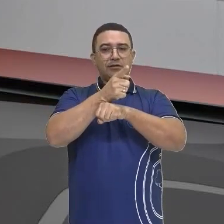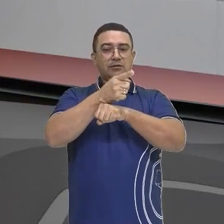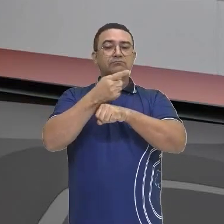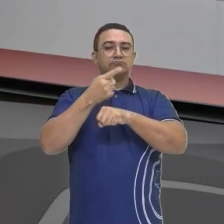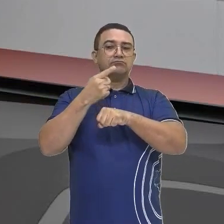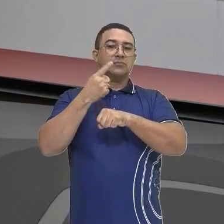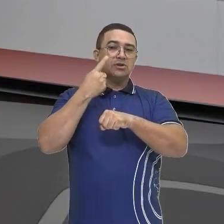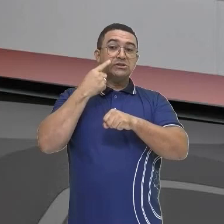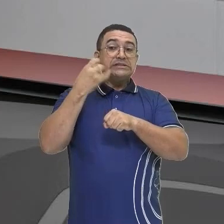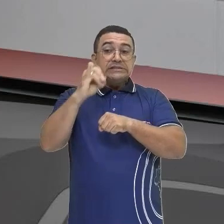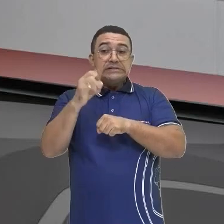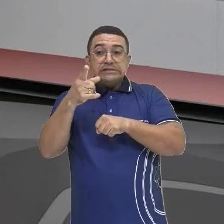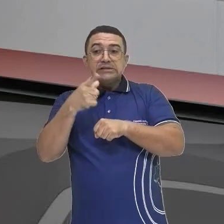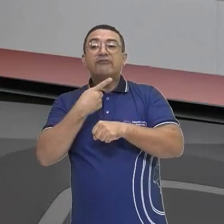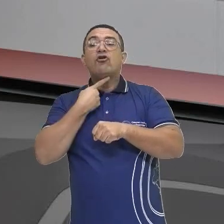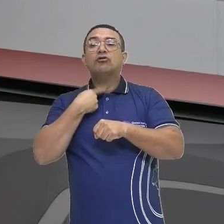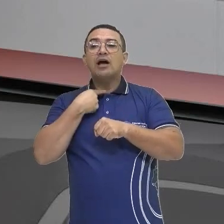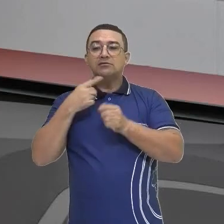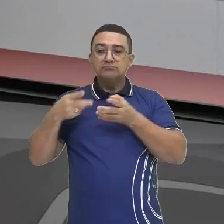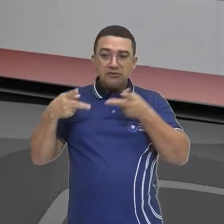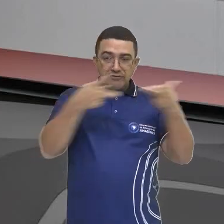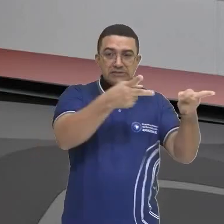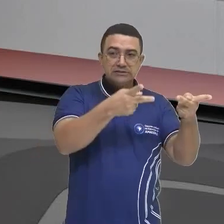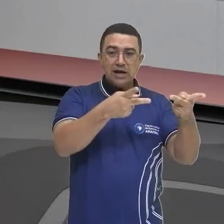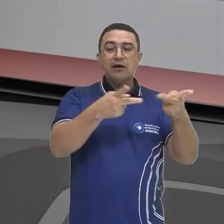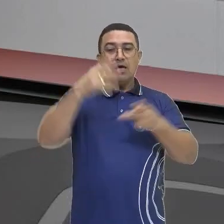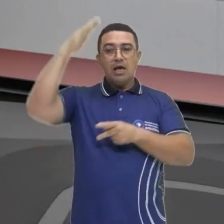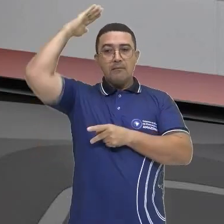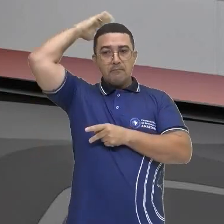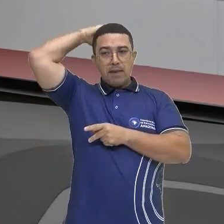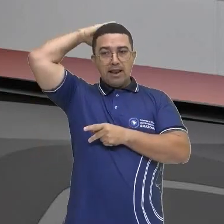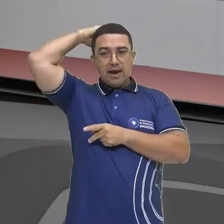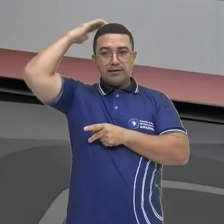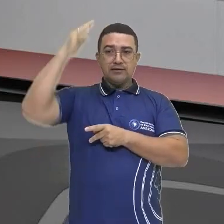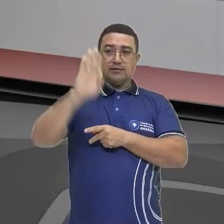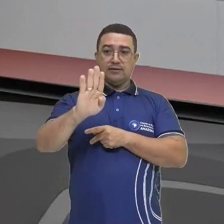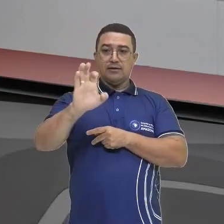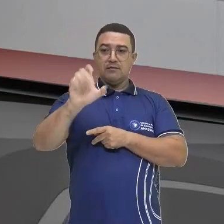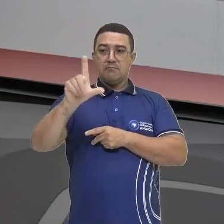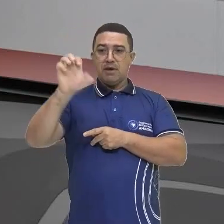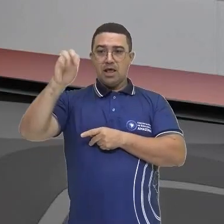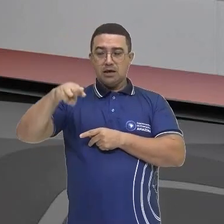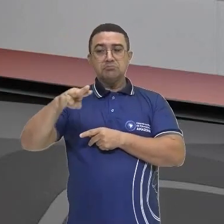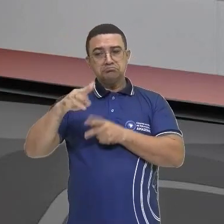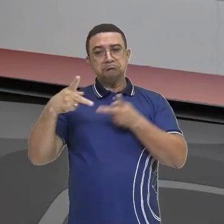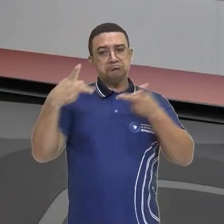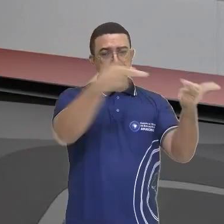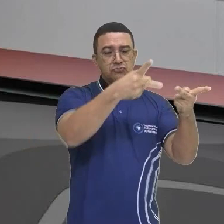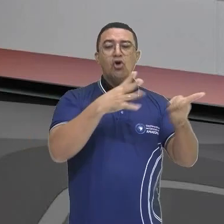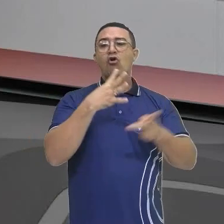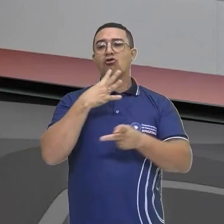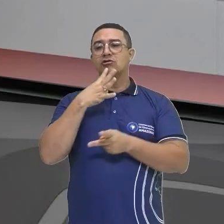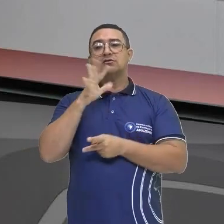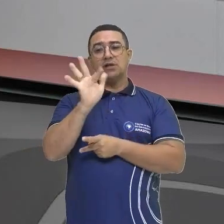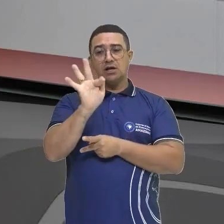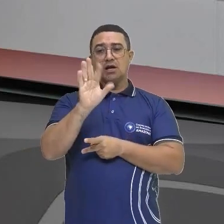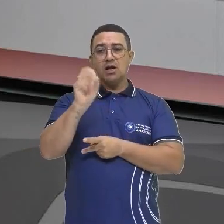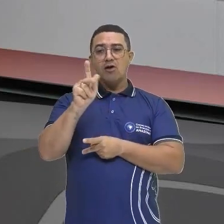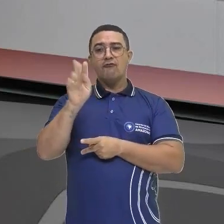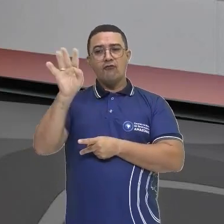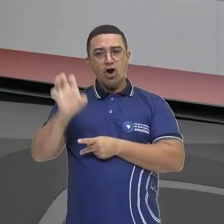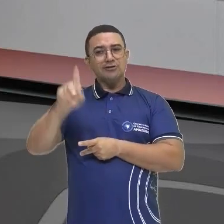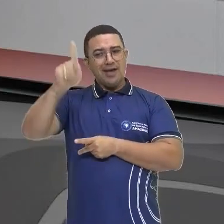visitar a cidade de Belém, você pode ir nessa área, conhecer o Forte, aí um prédio